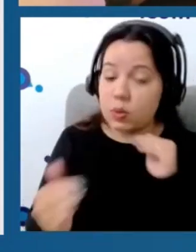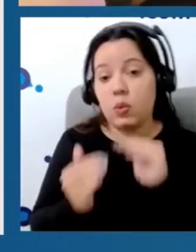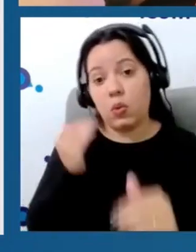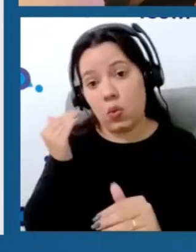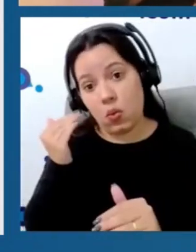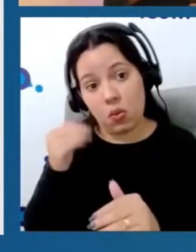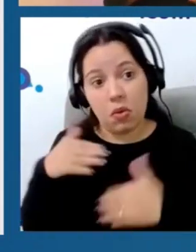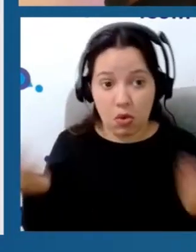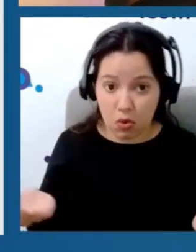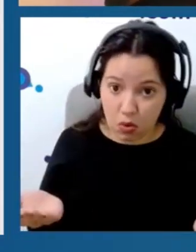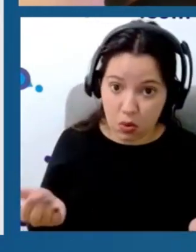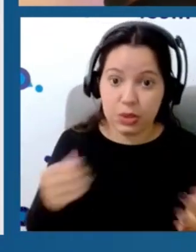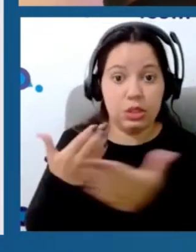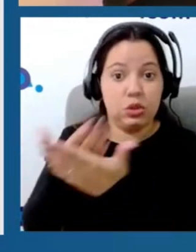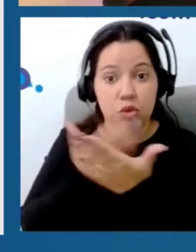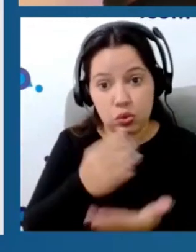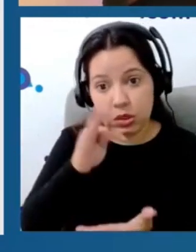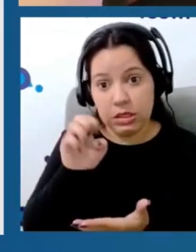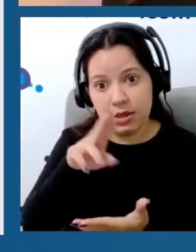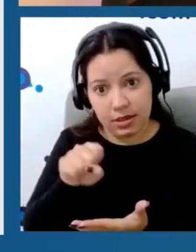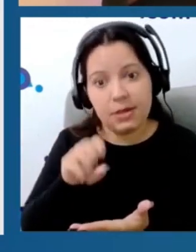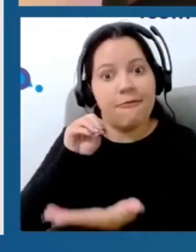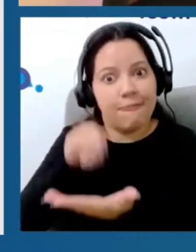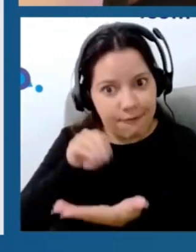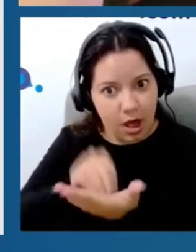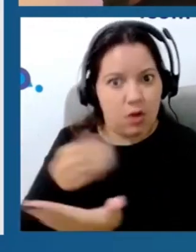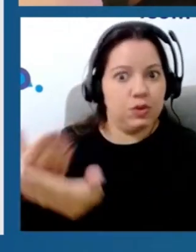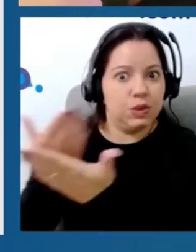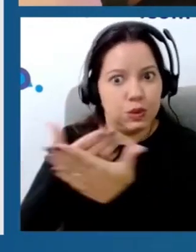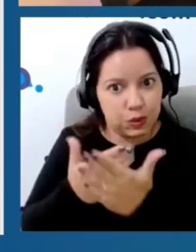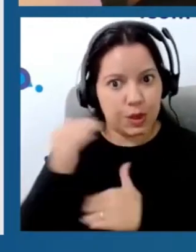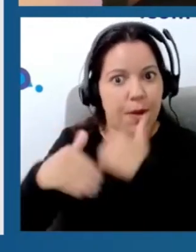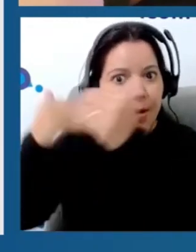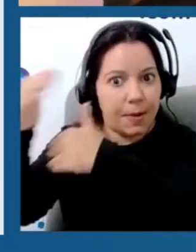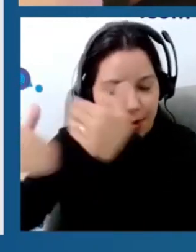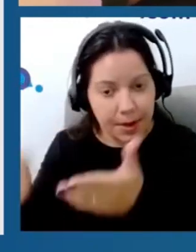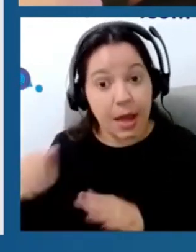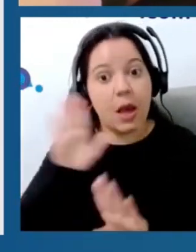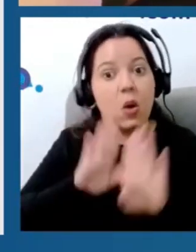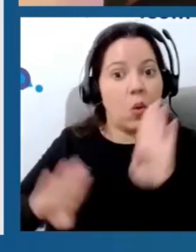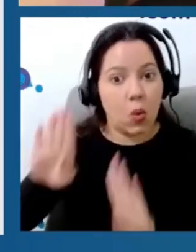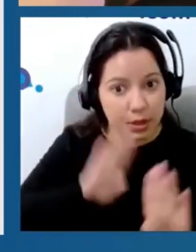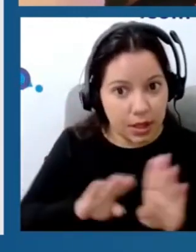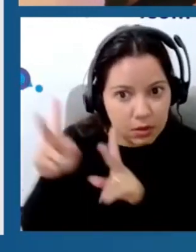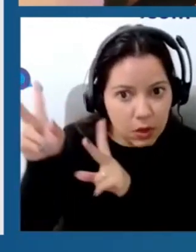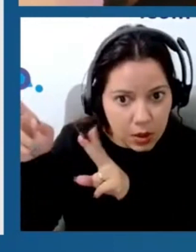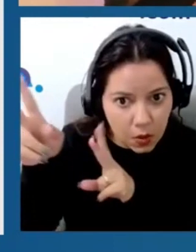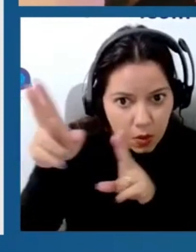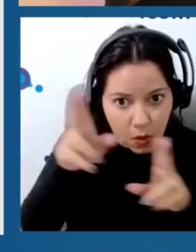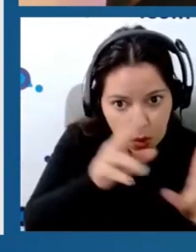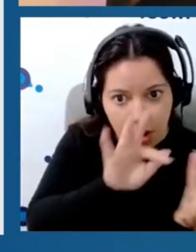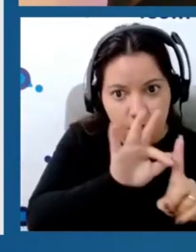muito para engatinhar ainda. O cuidado, não somente com o relato, mas com a padronização da frequência de